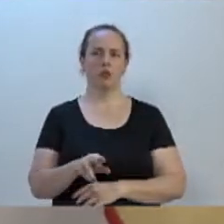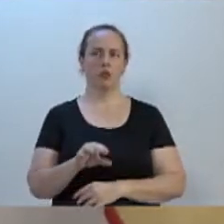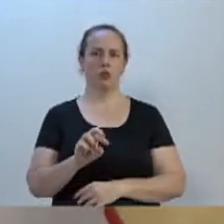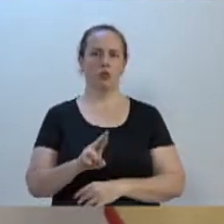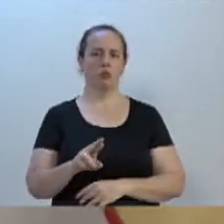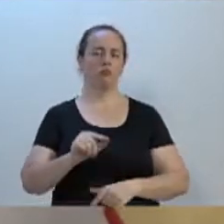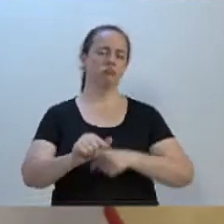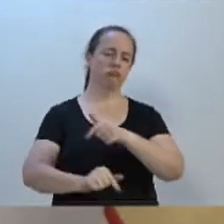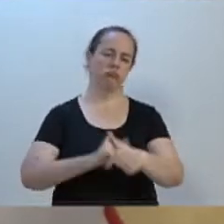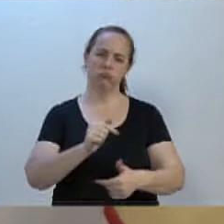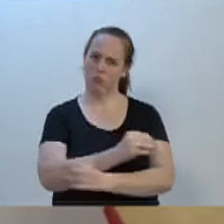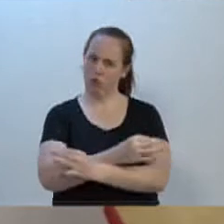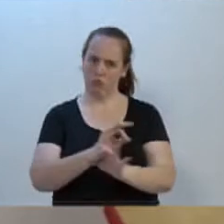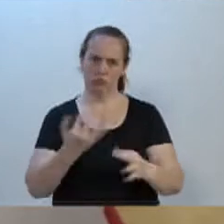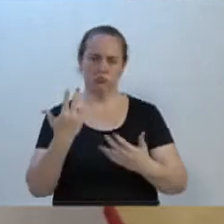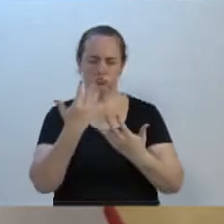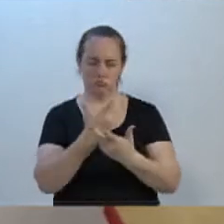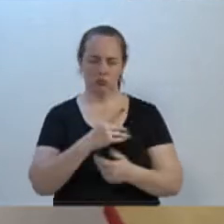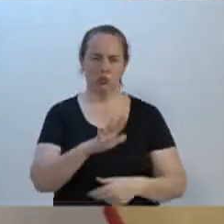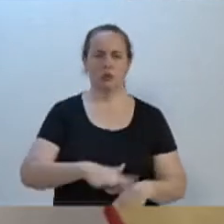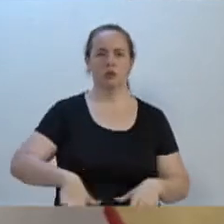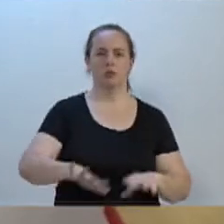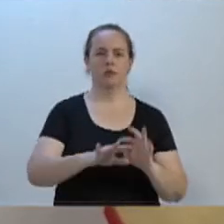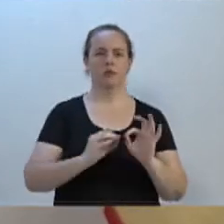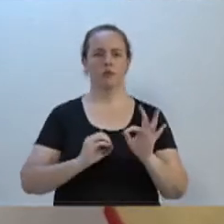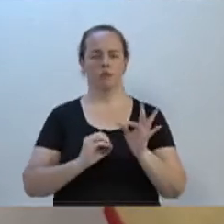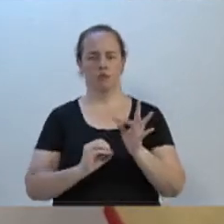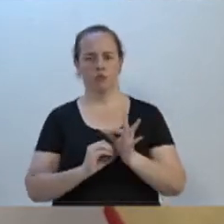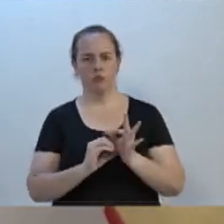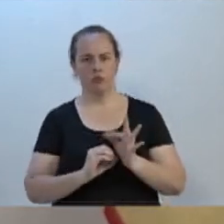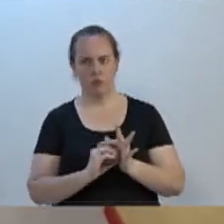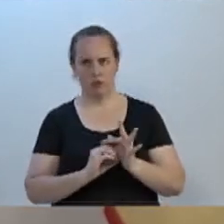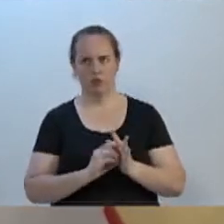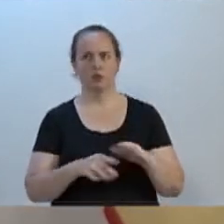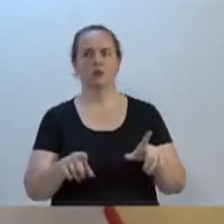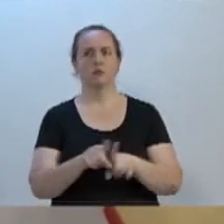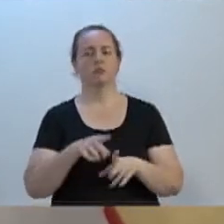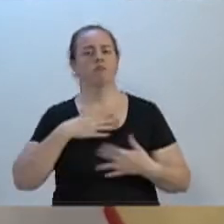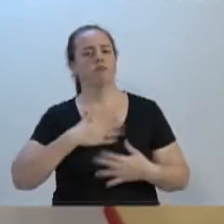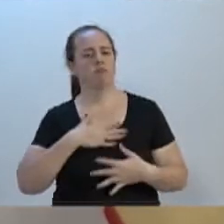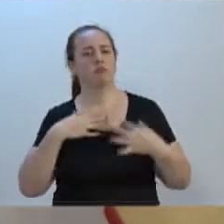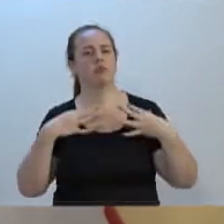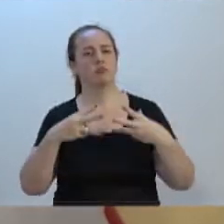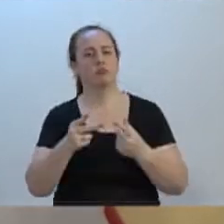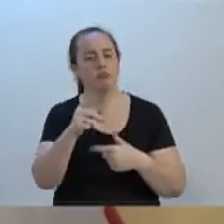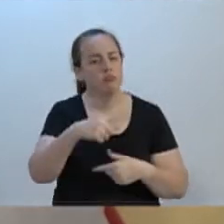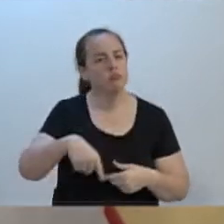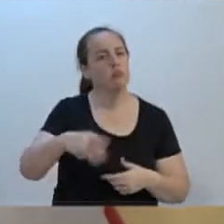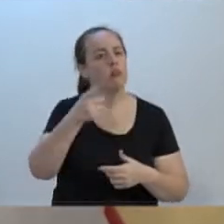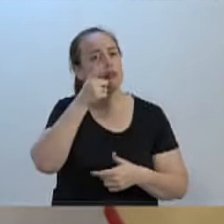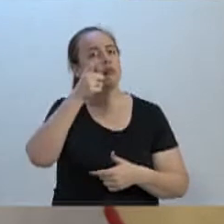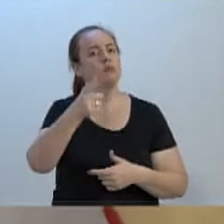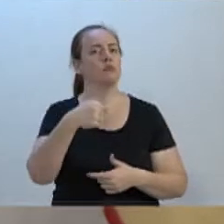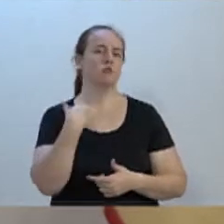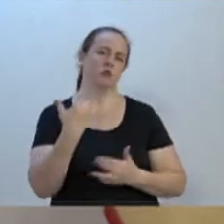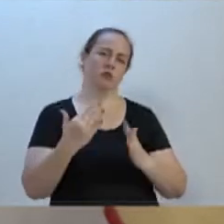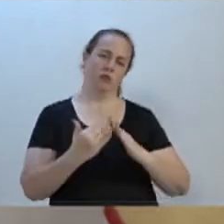trabalho comunitário muito bonito ali na região da Fortaleza, e cumprimento também com muito carinho todas as senhoras e senhores que nos assistem.